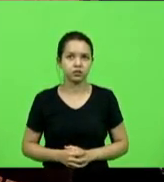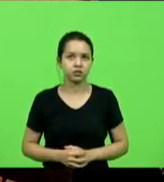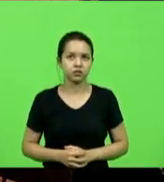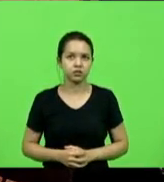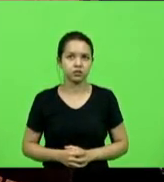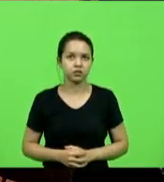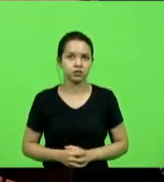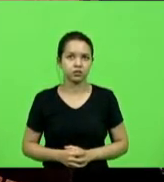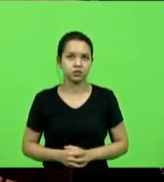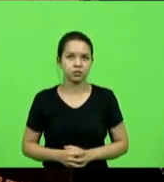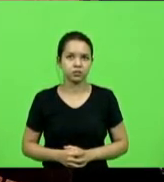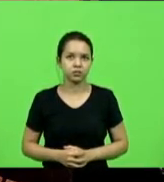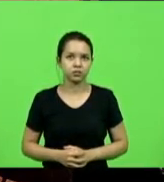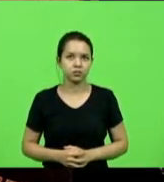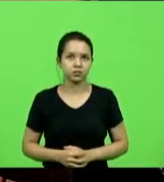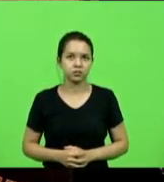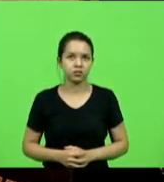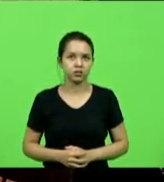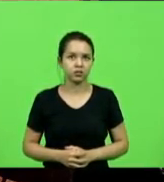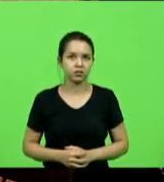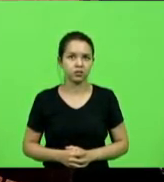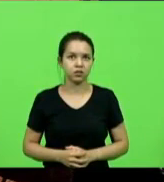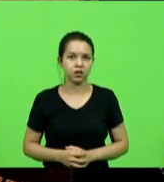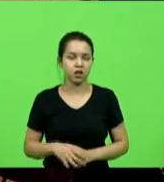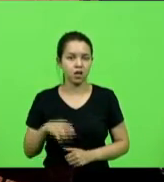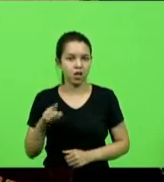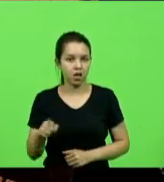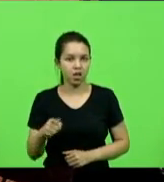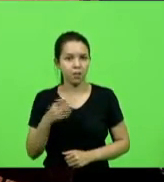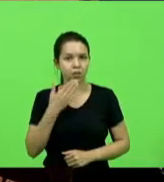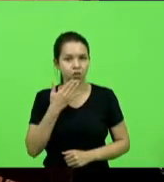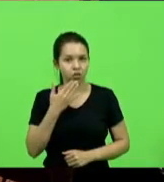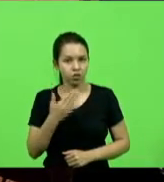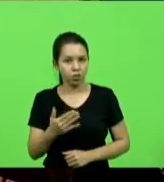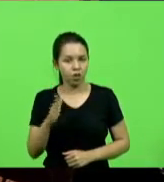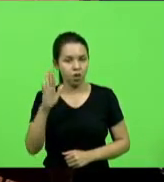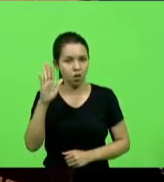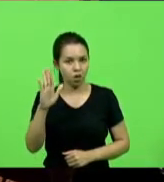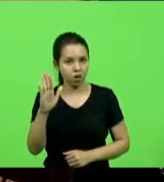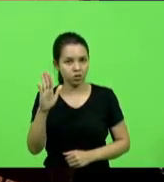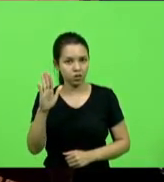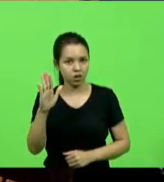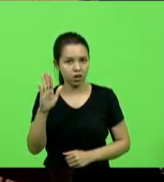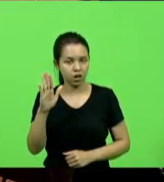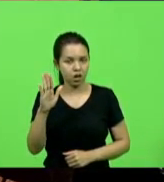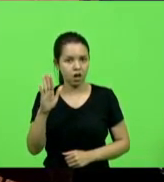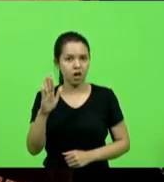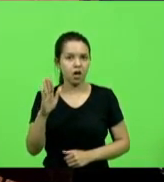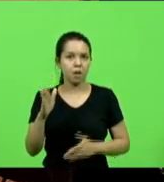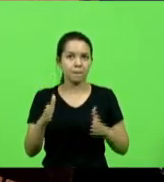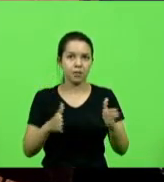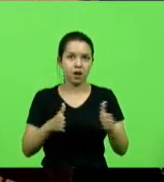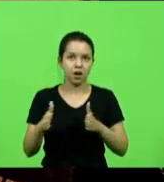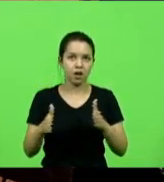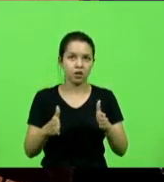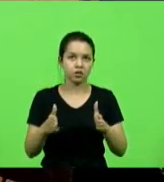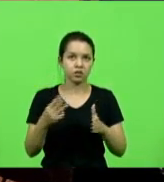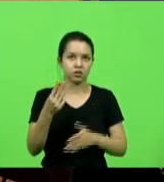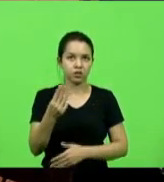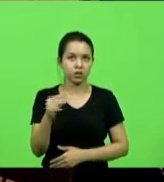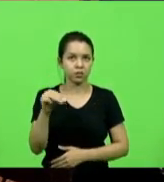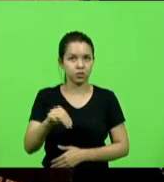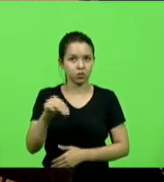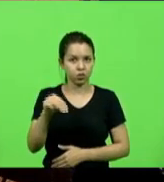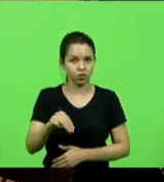deputado Maurício pediu pela ordem e foi dado o prazo regimental para ele usar o pela ordem de três minutos, mas ele na verdade quer discutir.